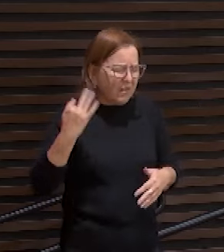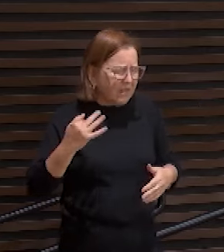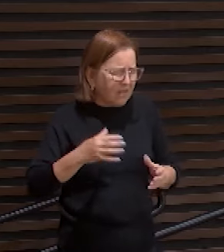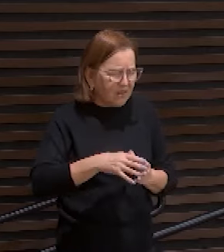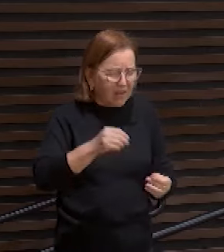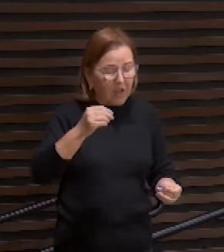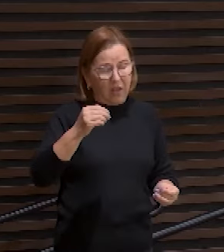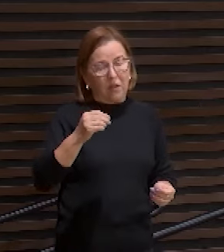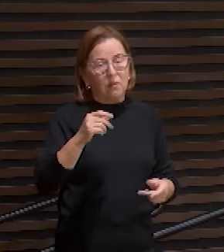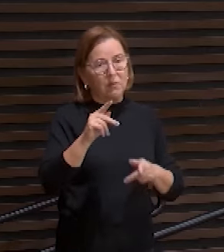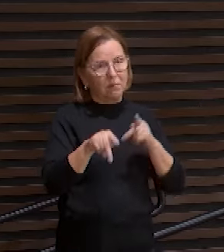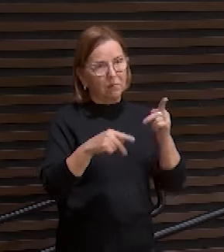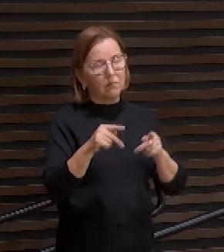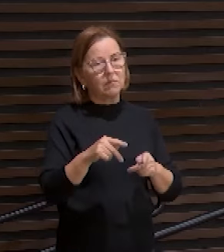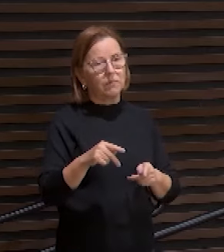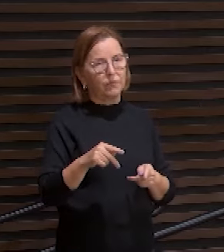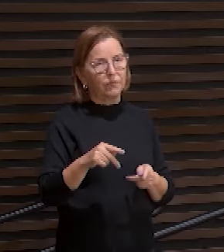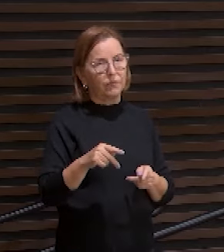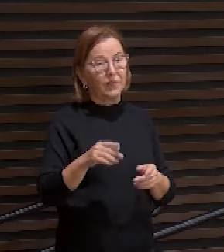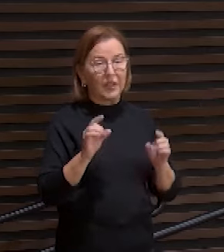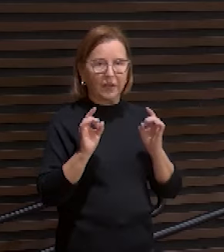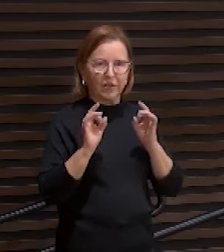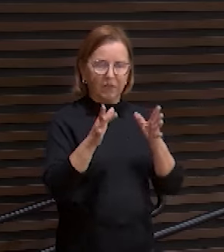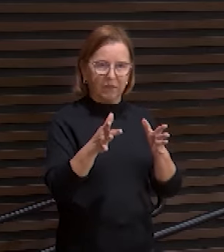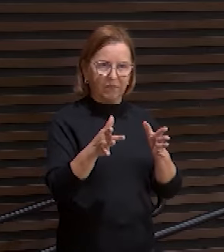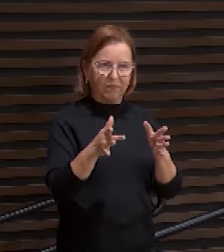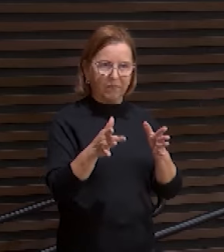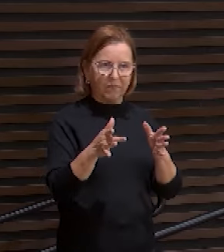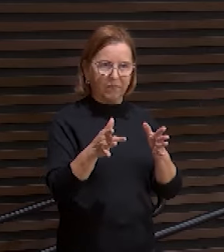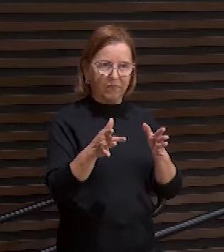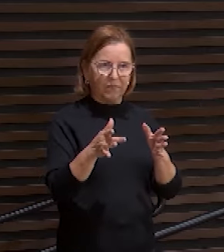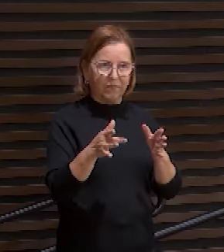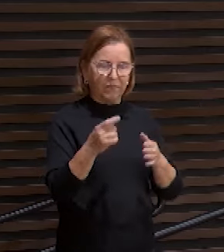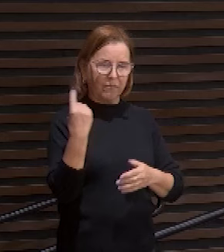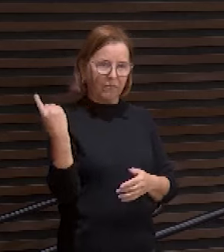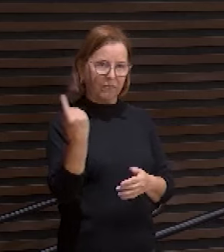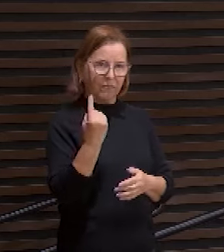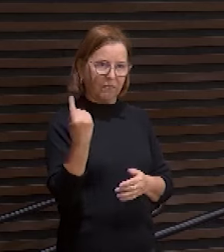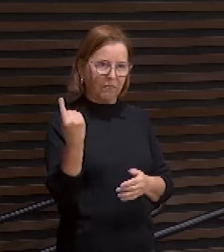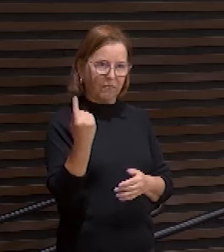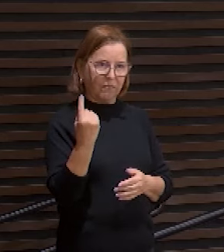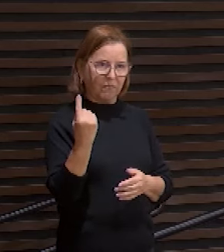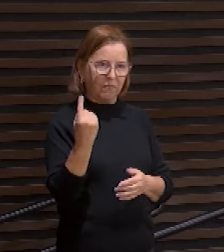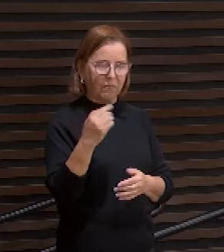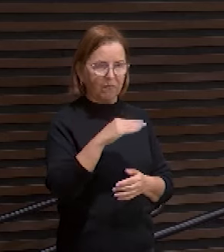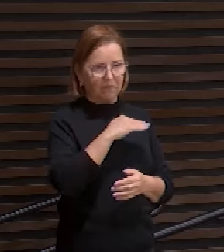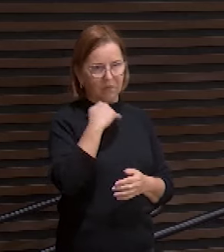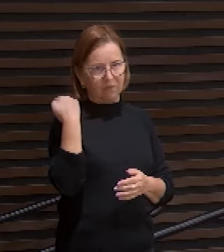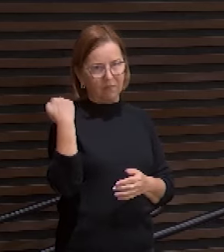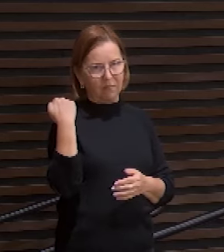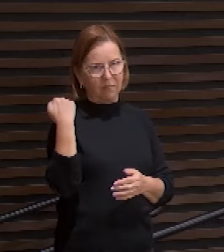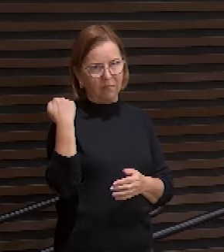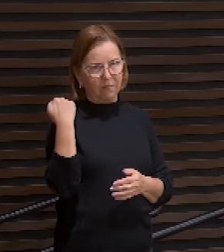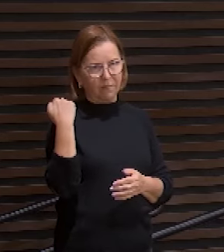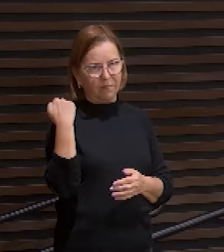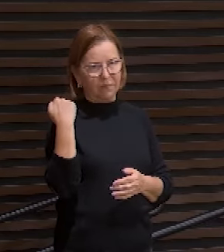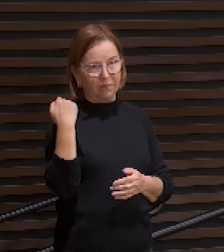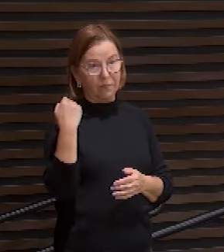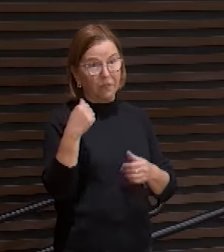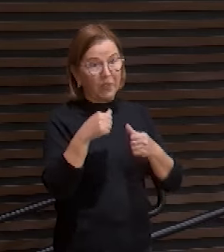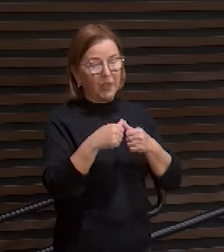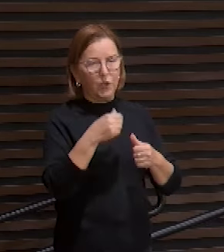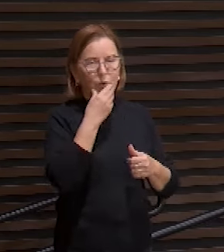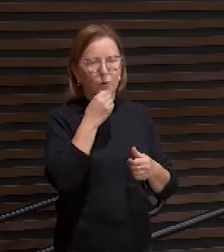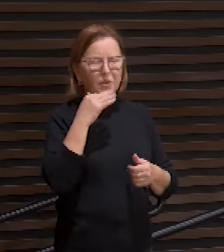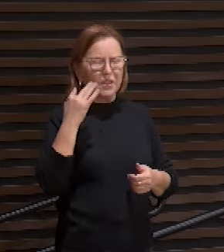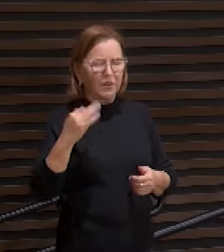são a rejeição, a solidão e a morte. E este homem de